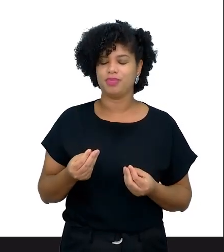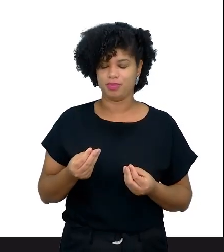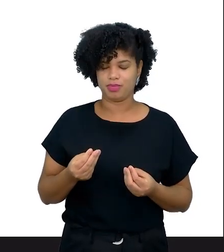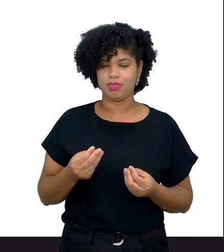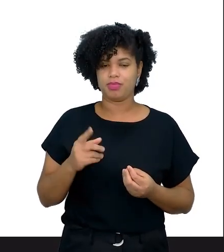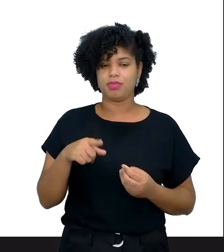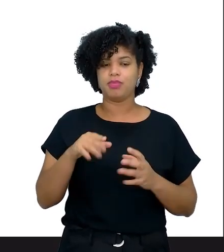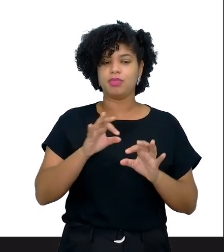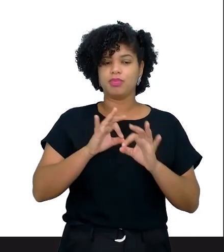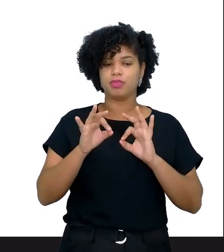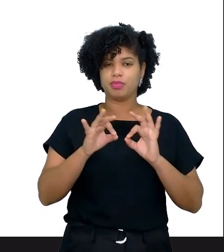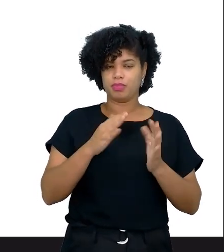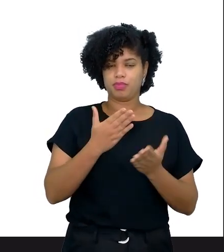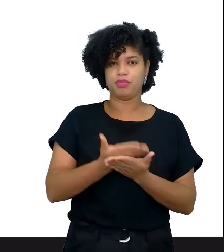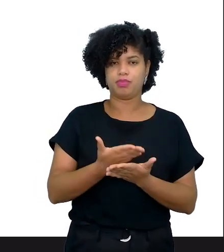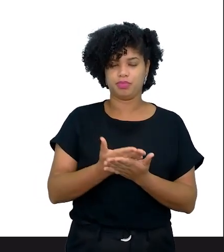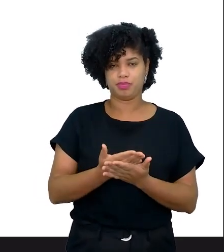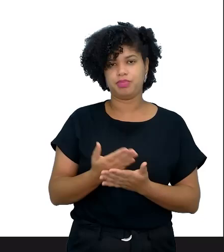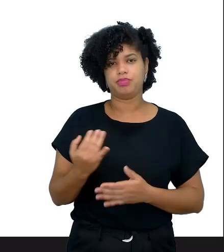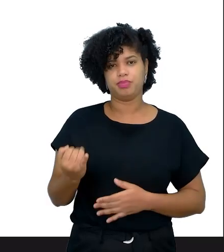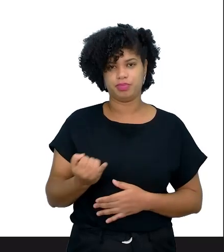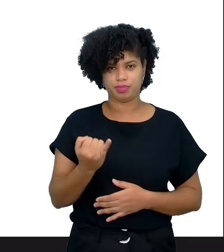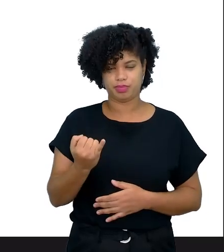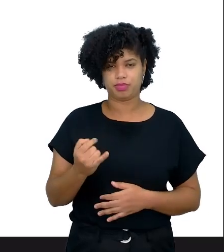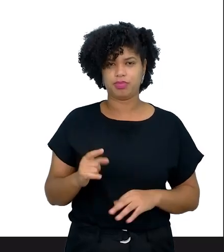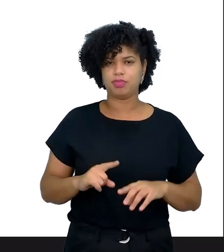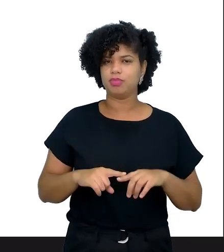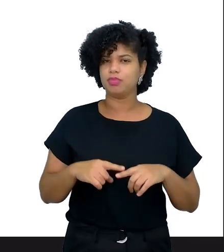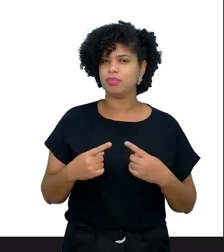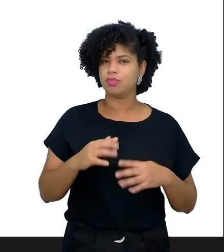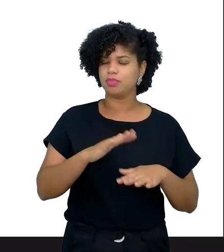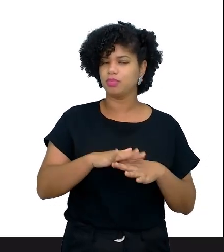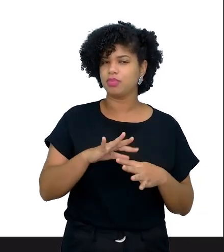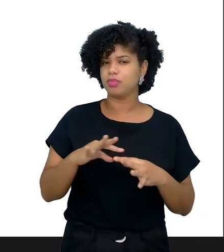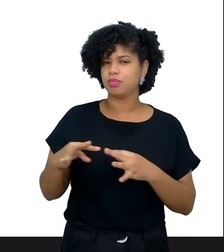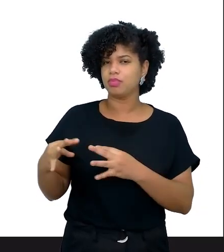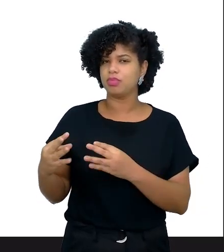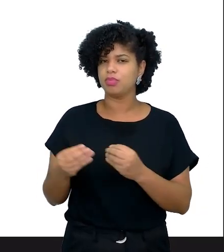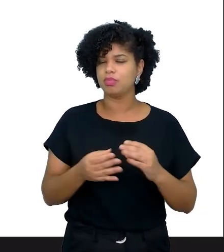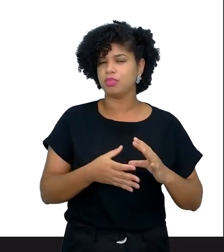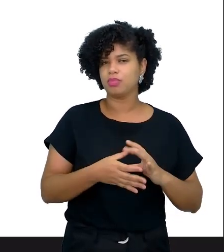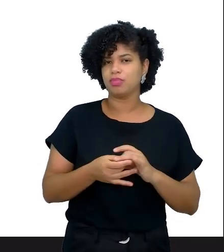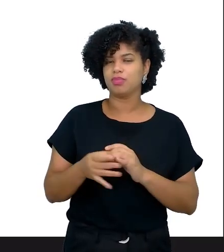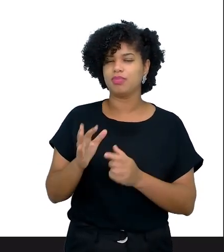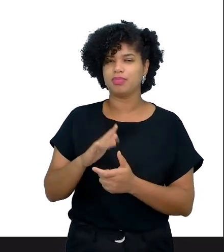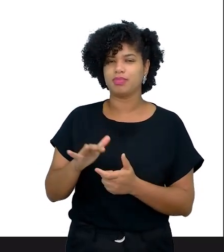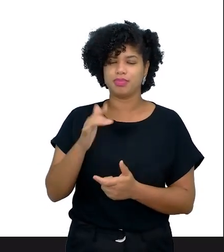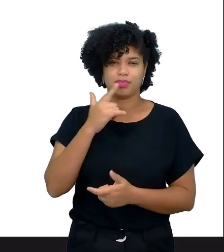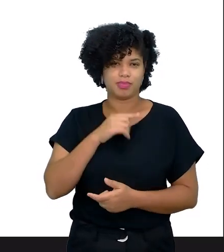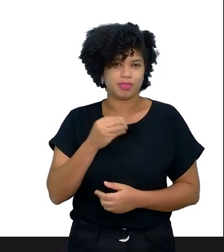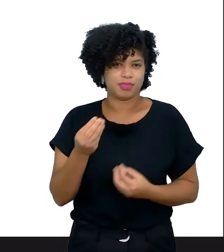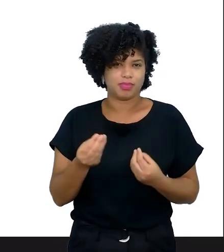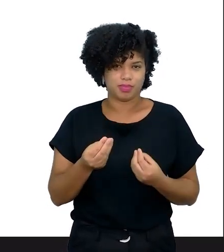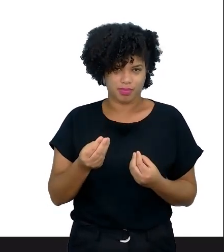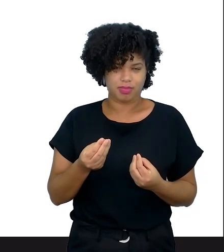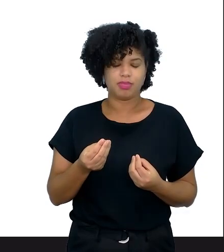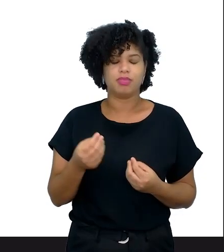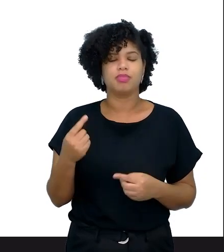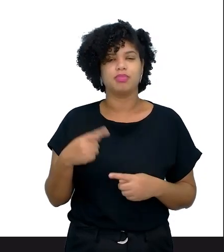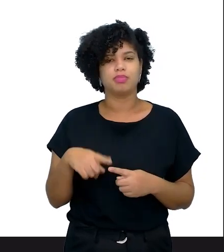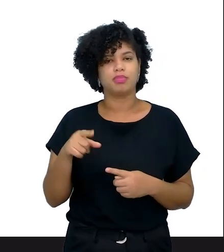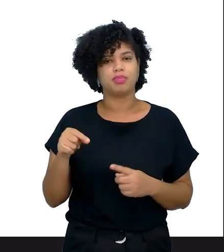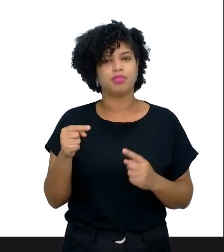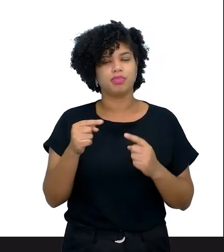plano de aula, né? Então, como trabalhar tudo aquilo no contexto de letramento? Ou seja, atendendo a função